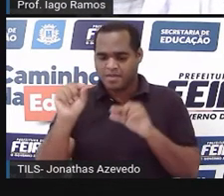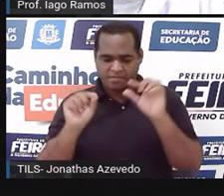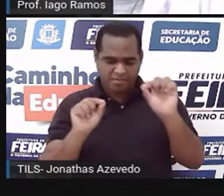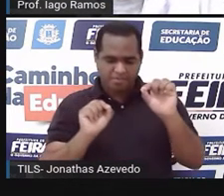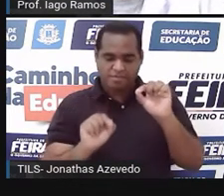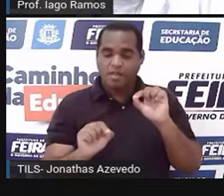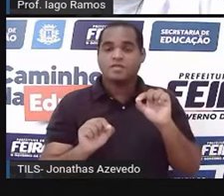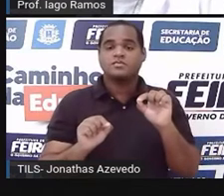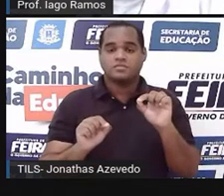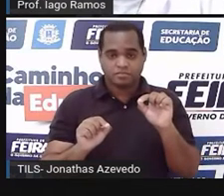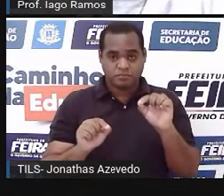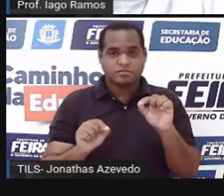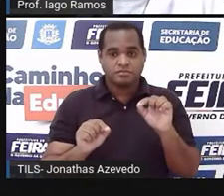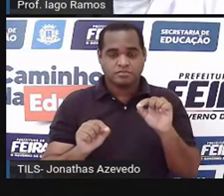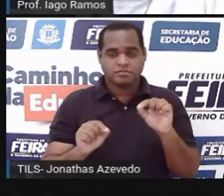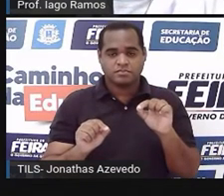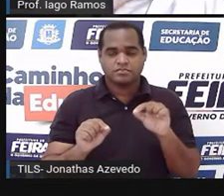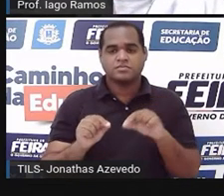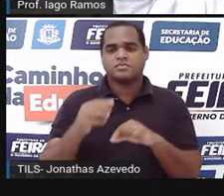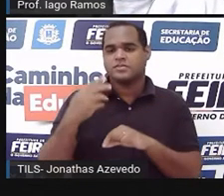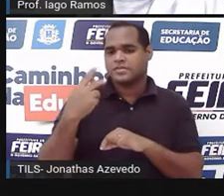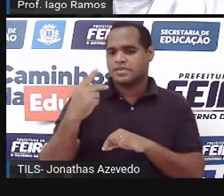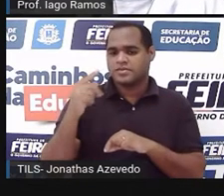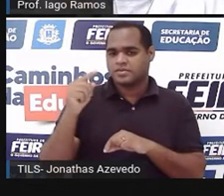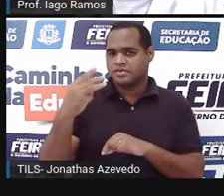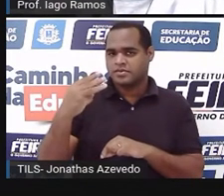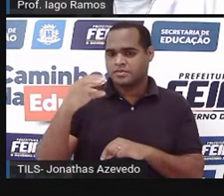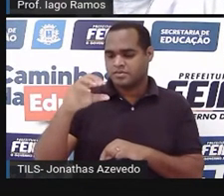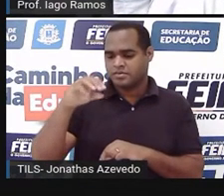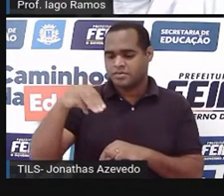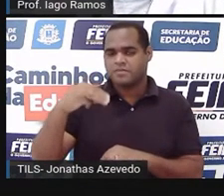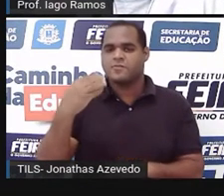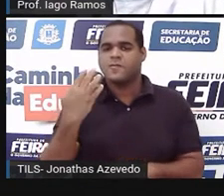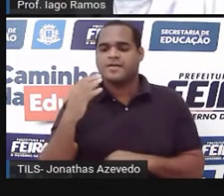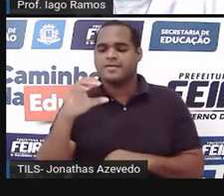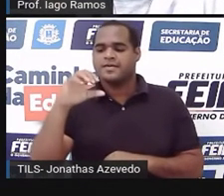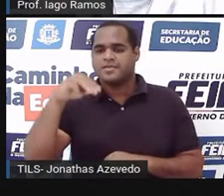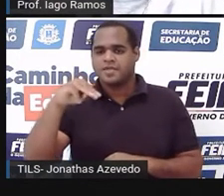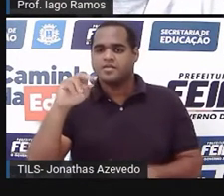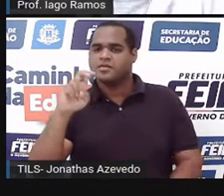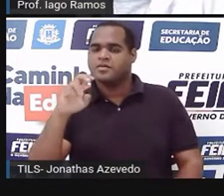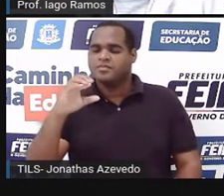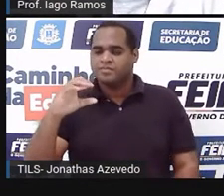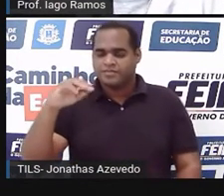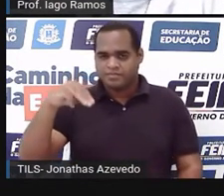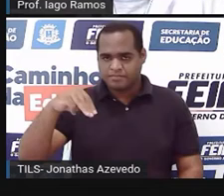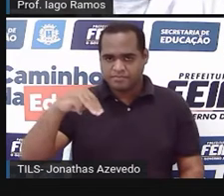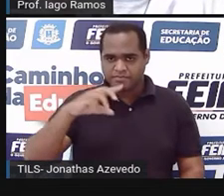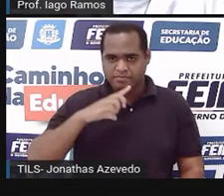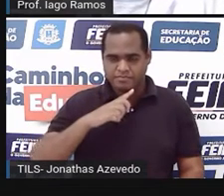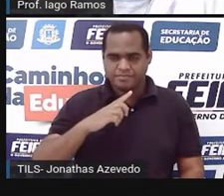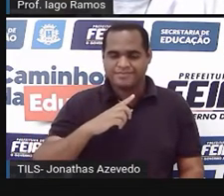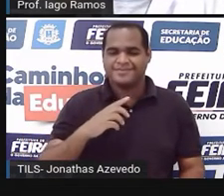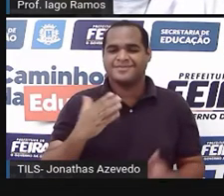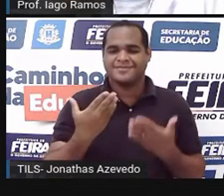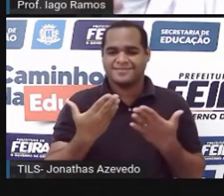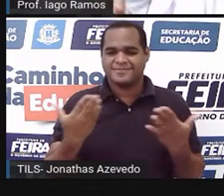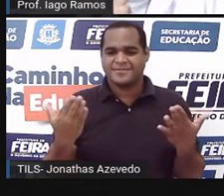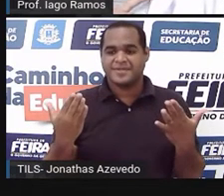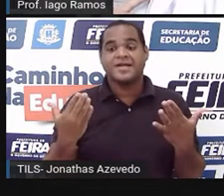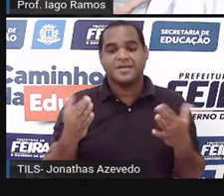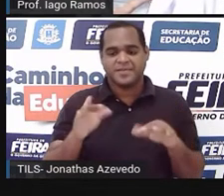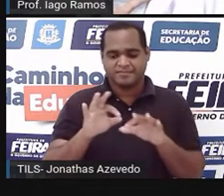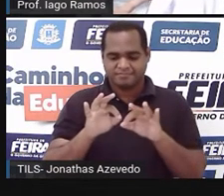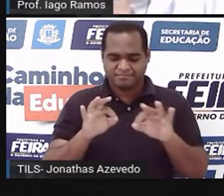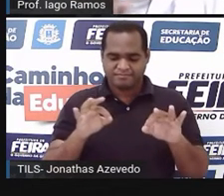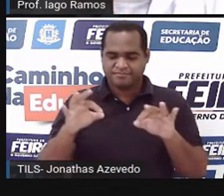triângulo, tendo ele 3 centímetros, 4 centímetros e 5 centímetros para a medida dos